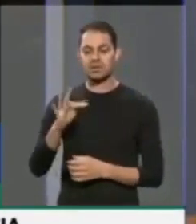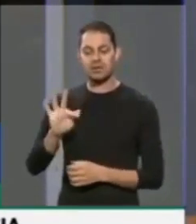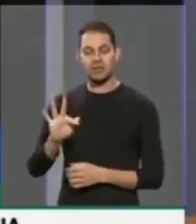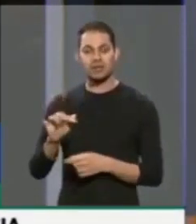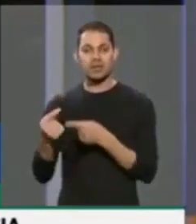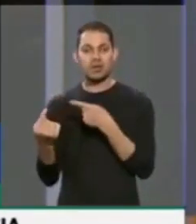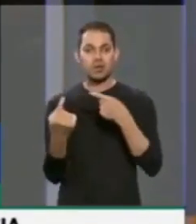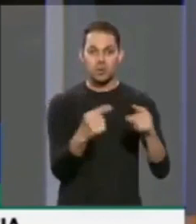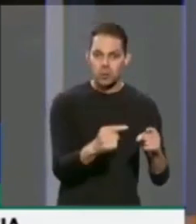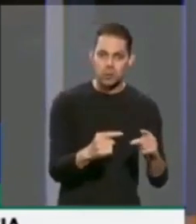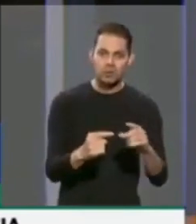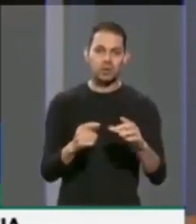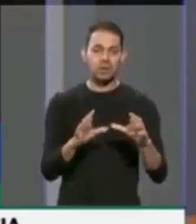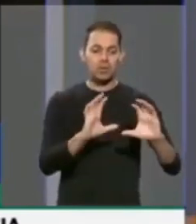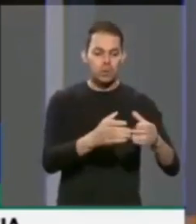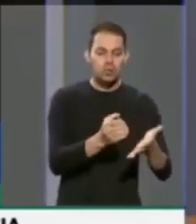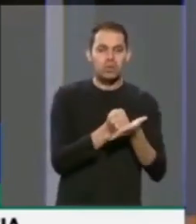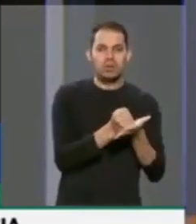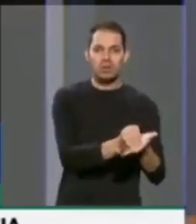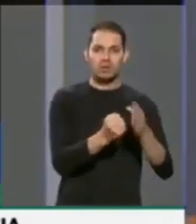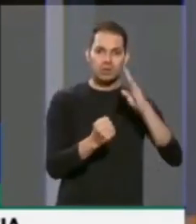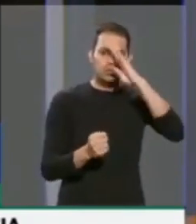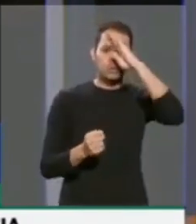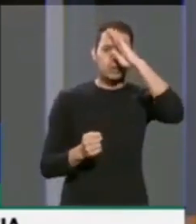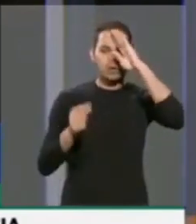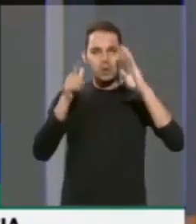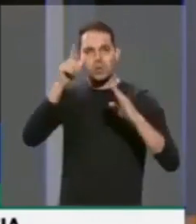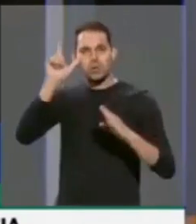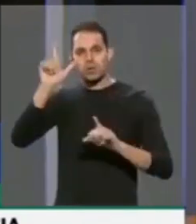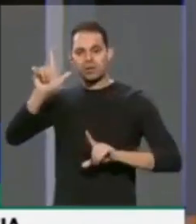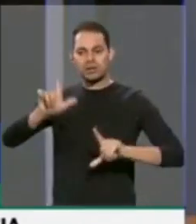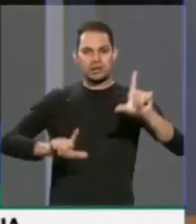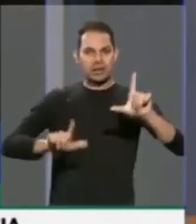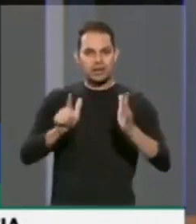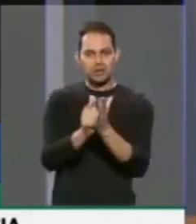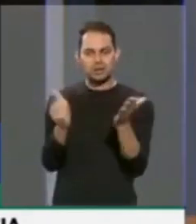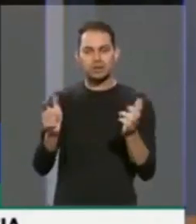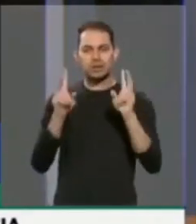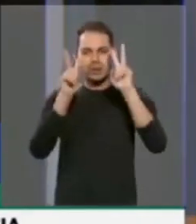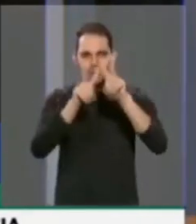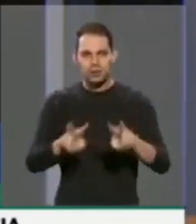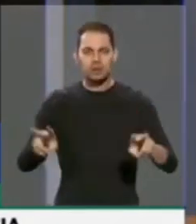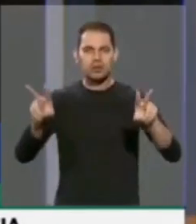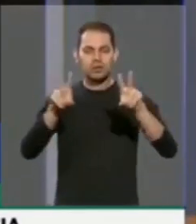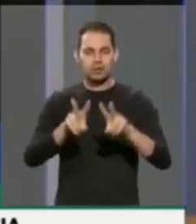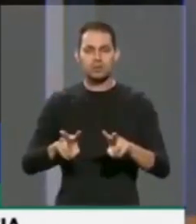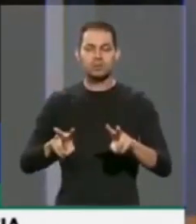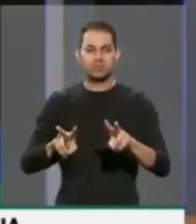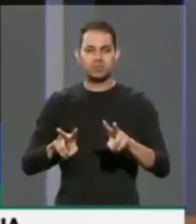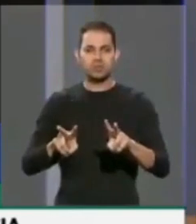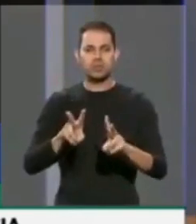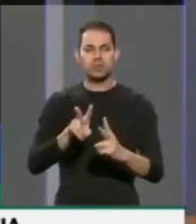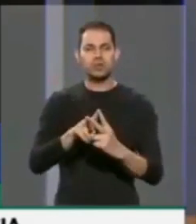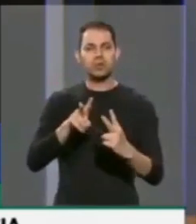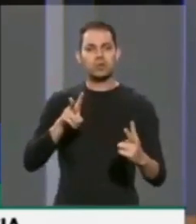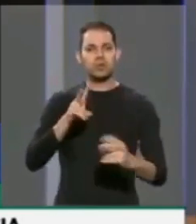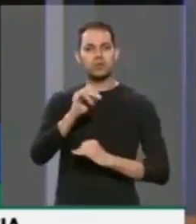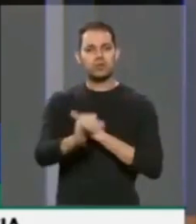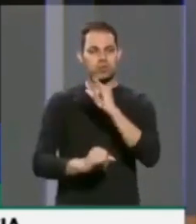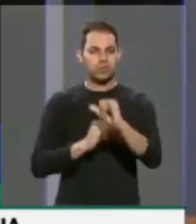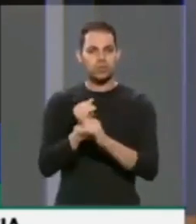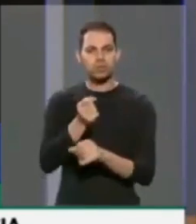contra bolsonaristas. Ontem eu via um telejornal dessa mídia mainstream, e uma